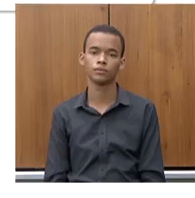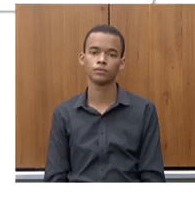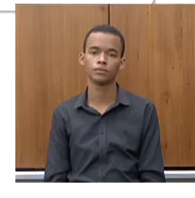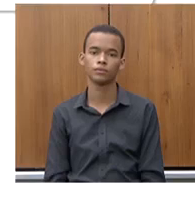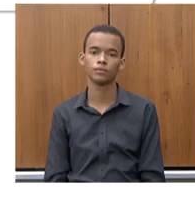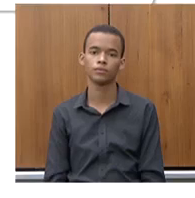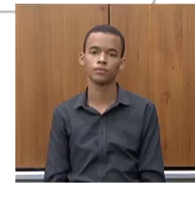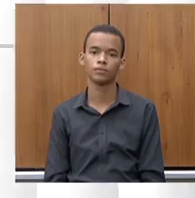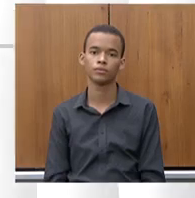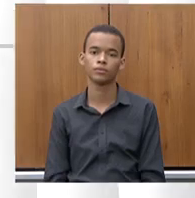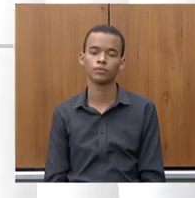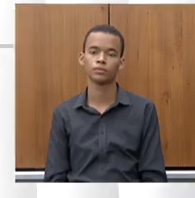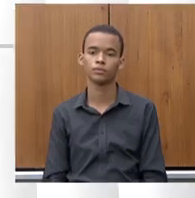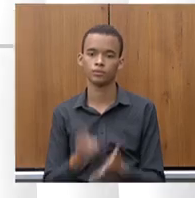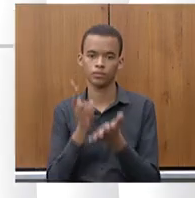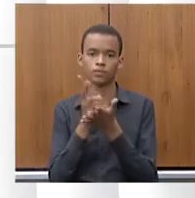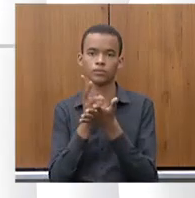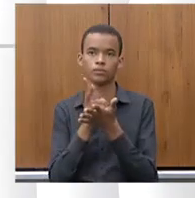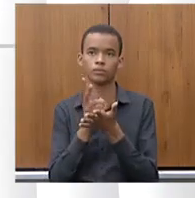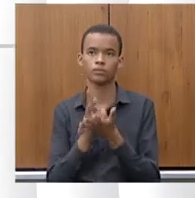pode passar por favor